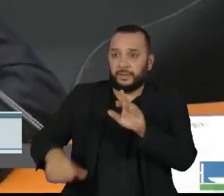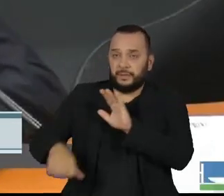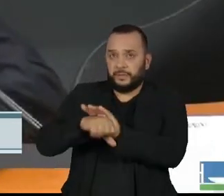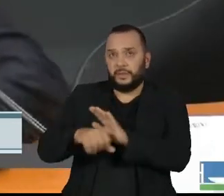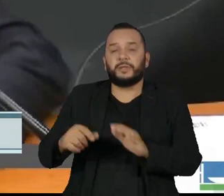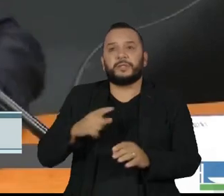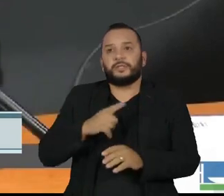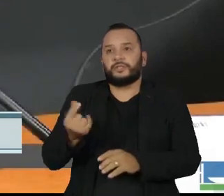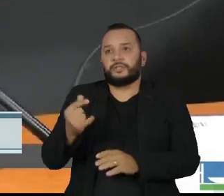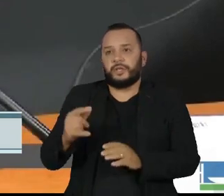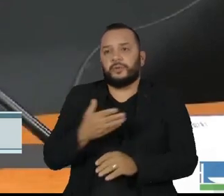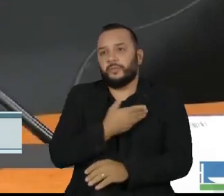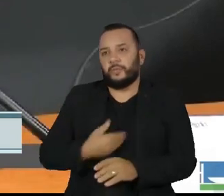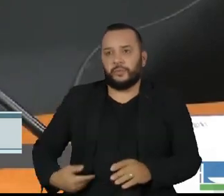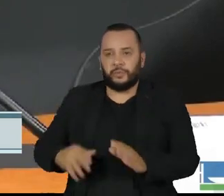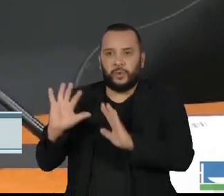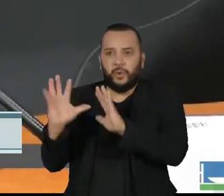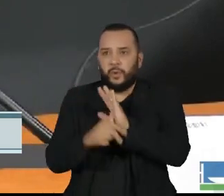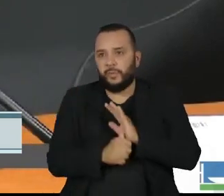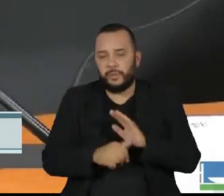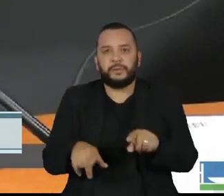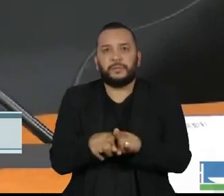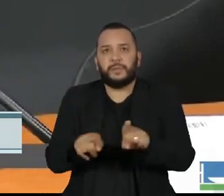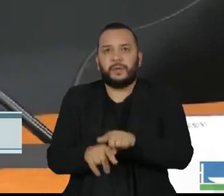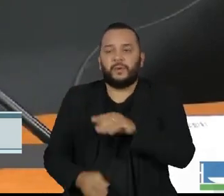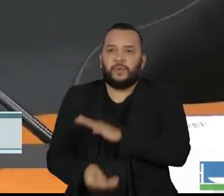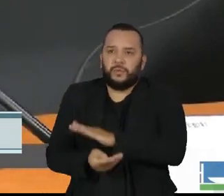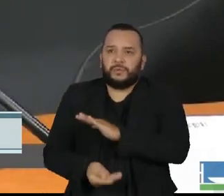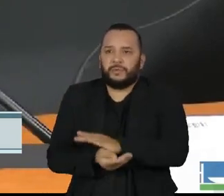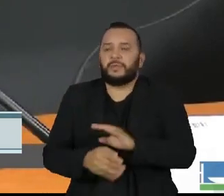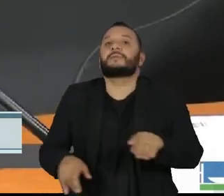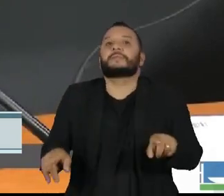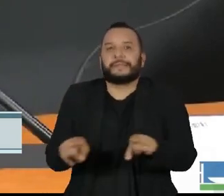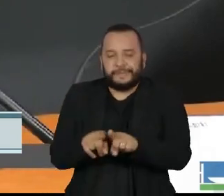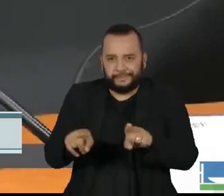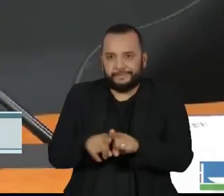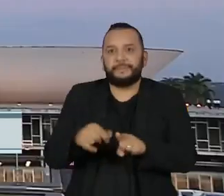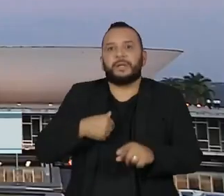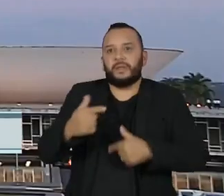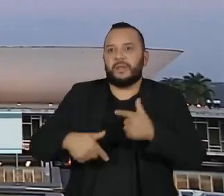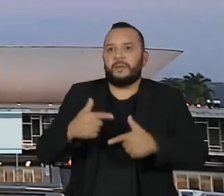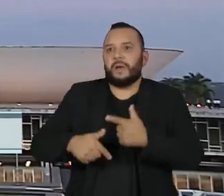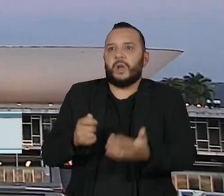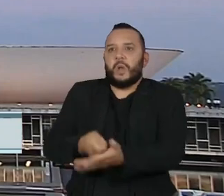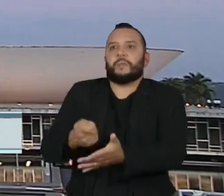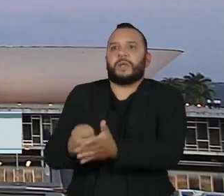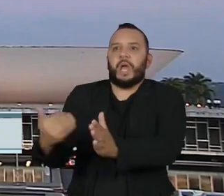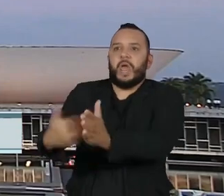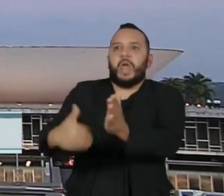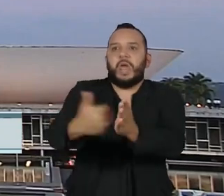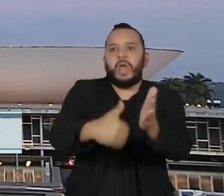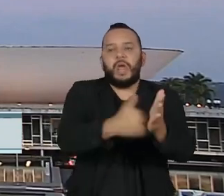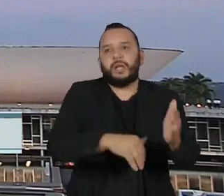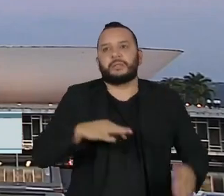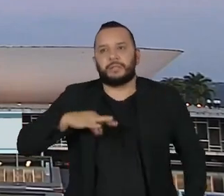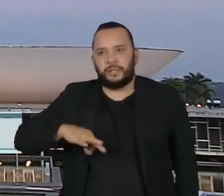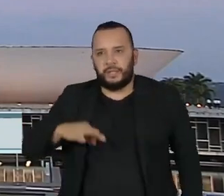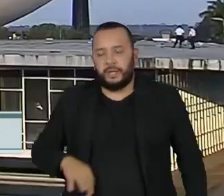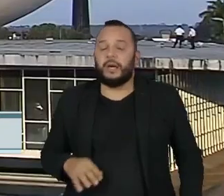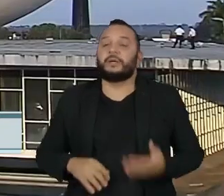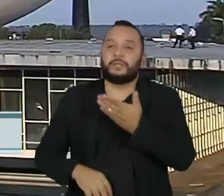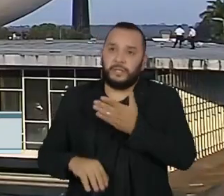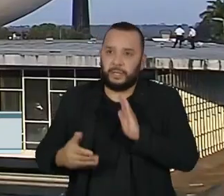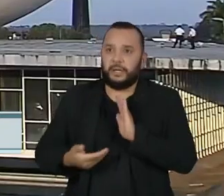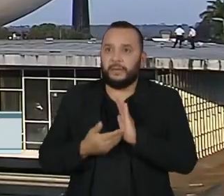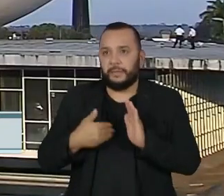desvio de recursos públicos e concussão, a exigência de vantagens em função do cargo. Na Câmara dos Deputados, André Janones já é alvo